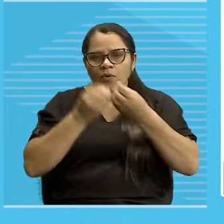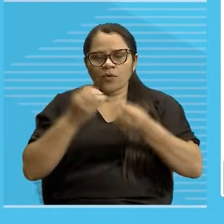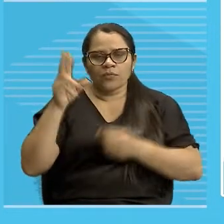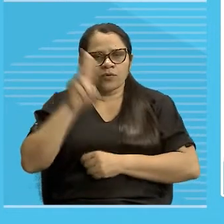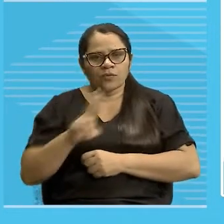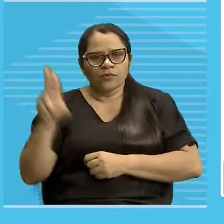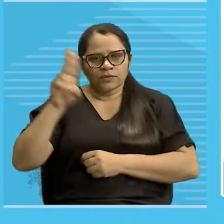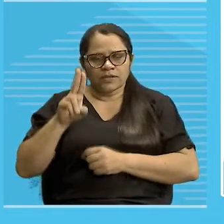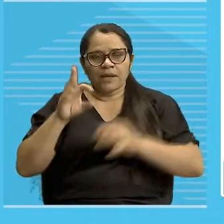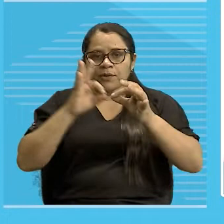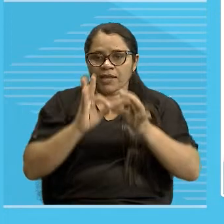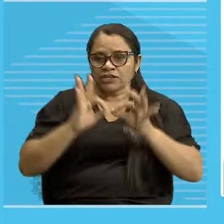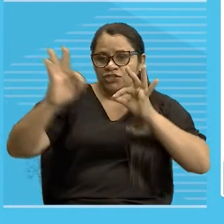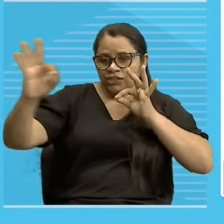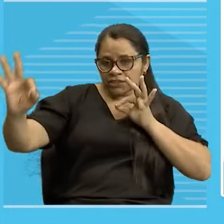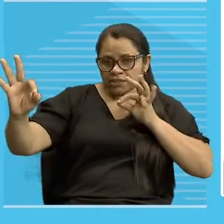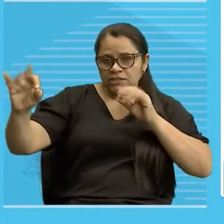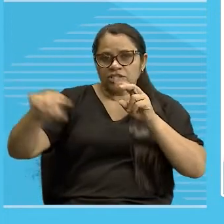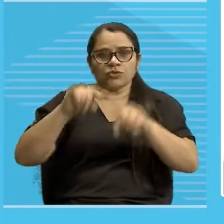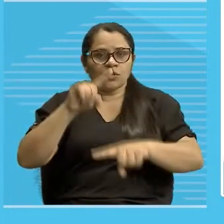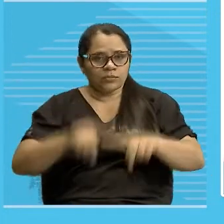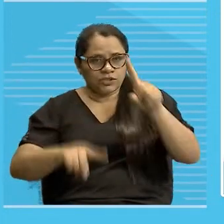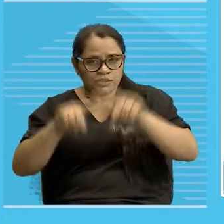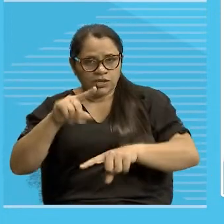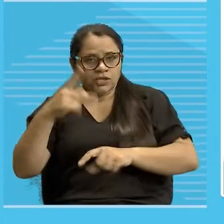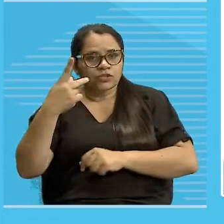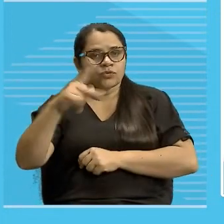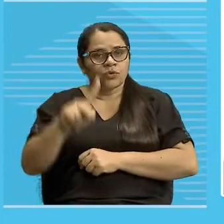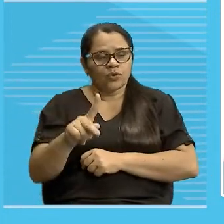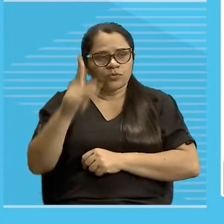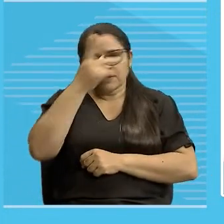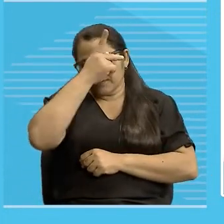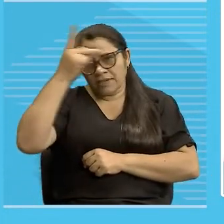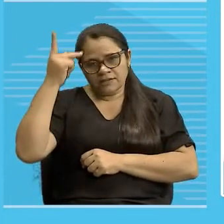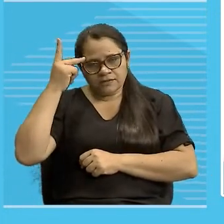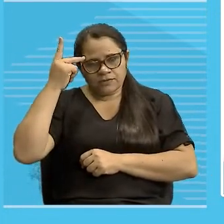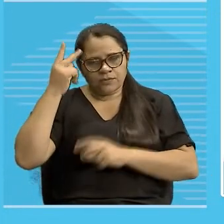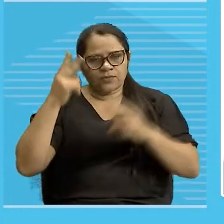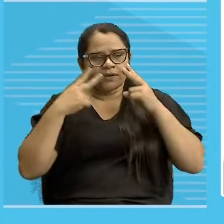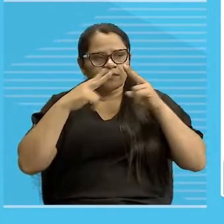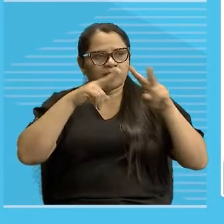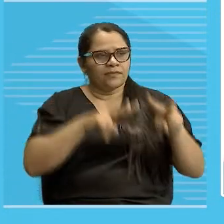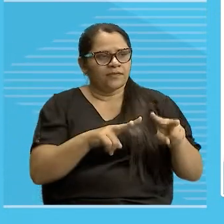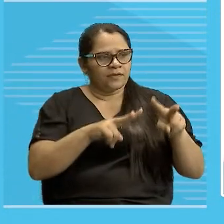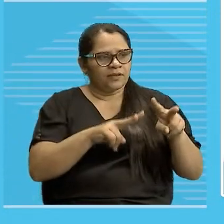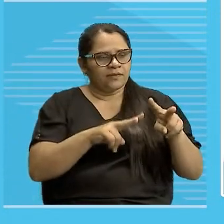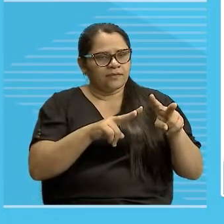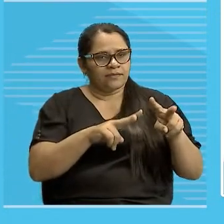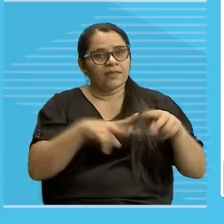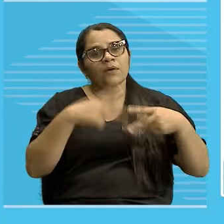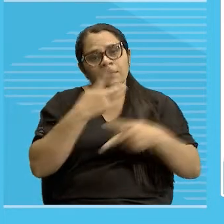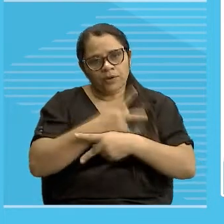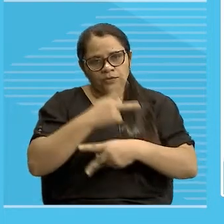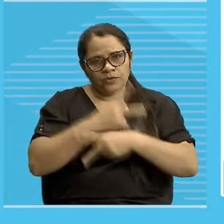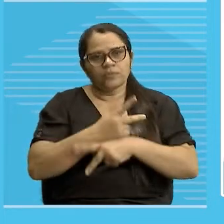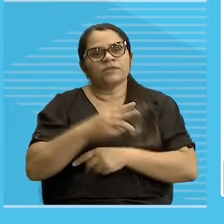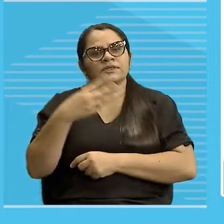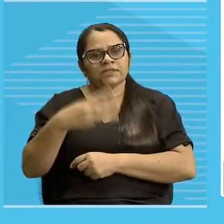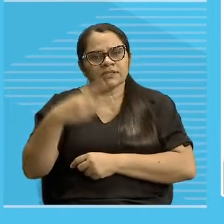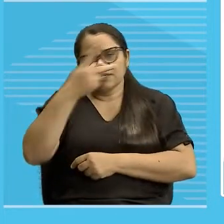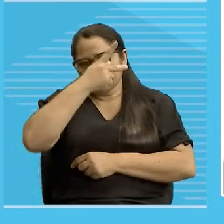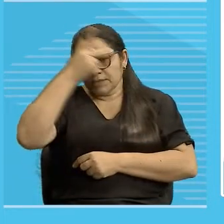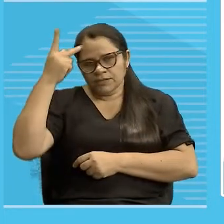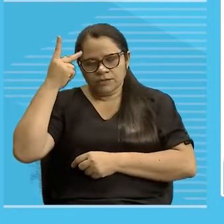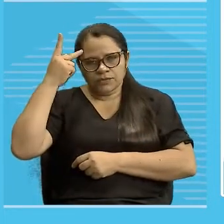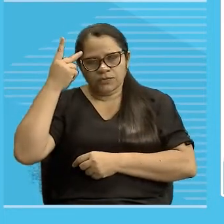do objeto ou do ser em relação ao emissor e receptor é pronome de terceira pessoa, tá? Esses